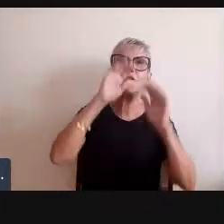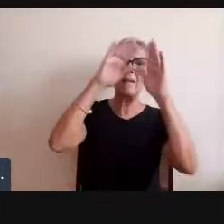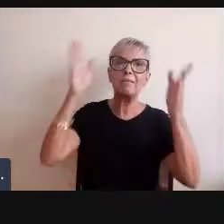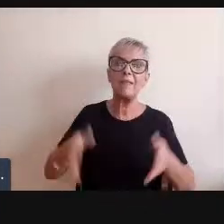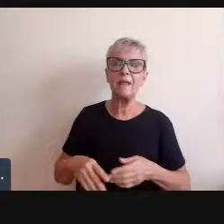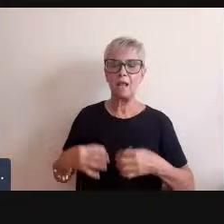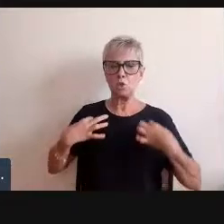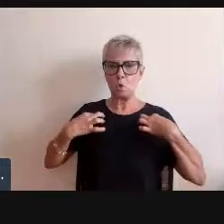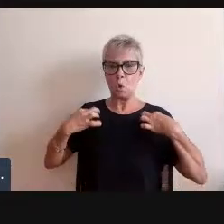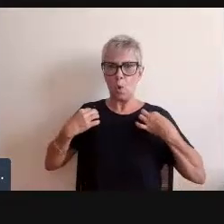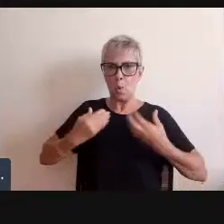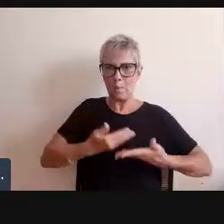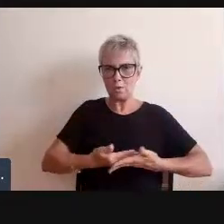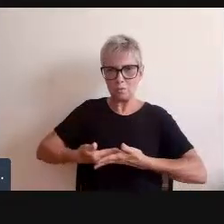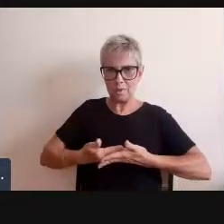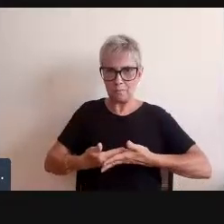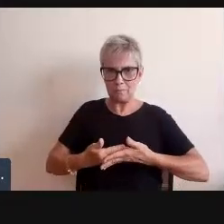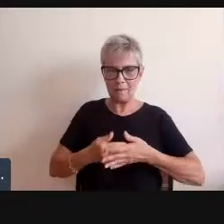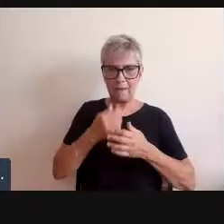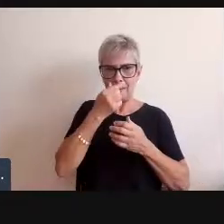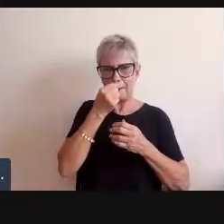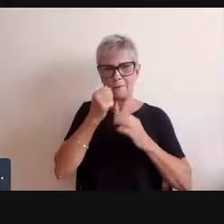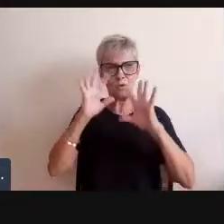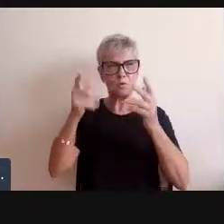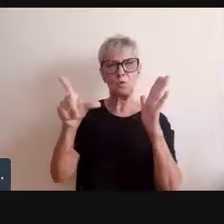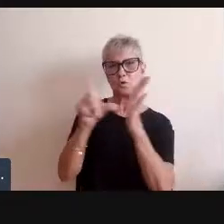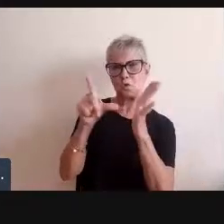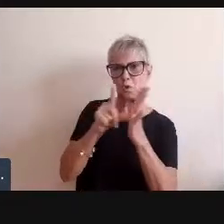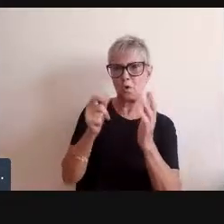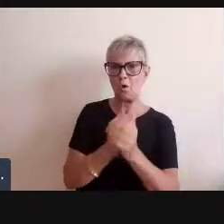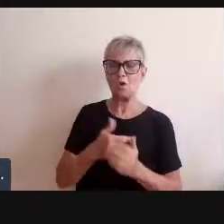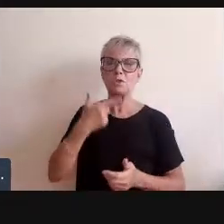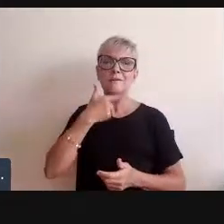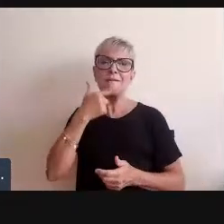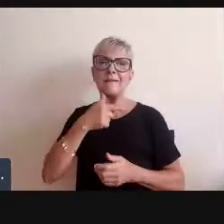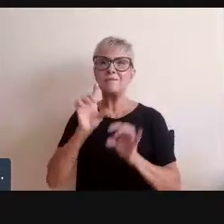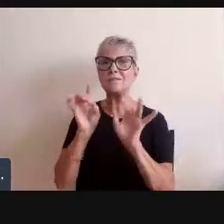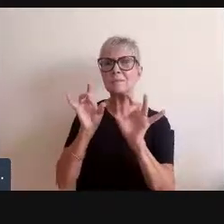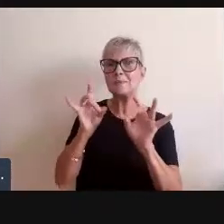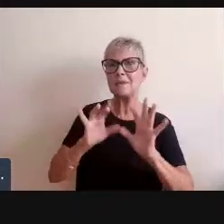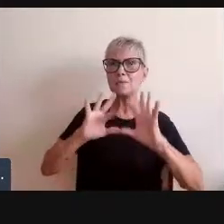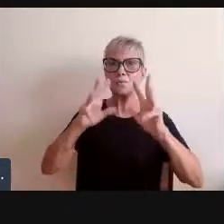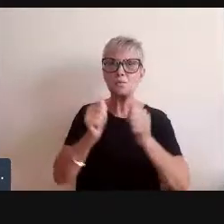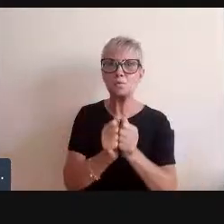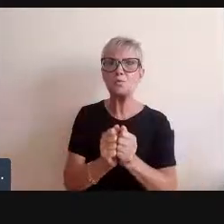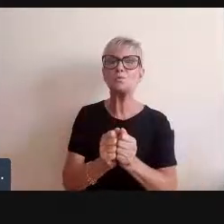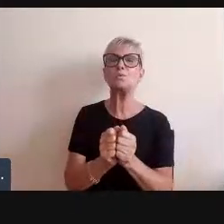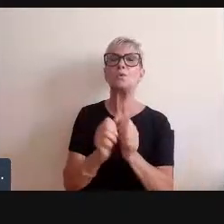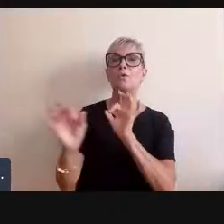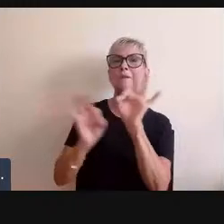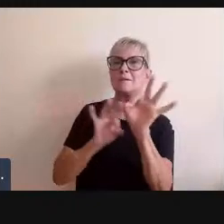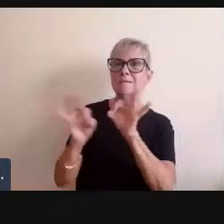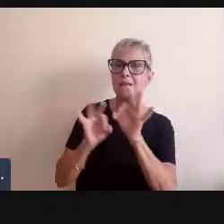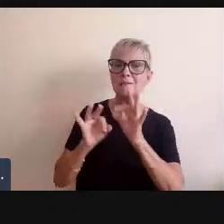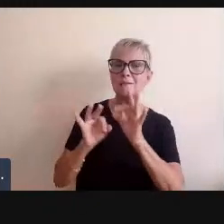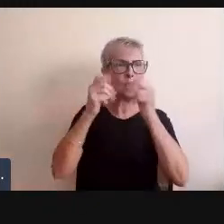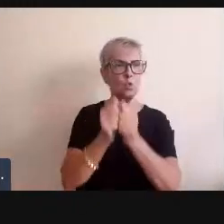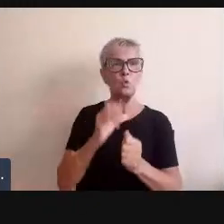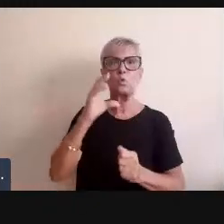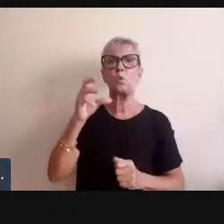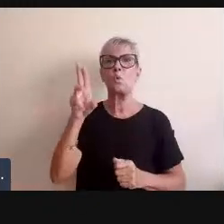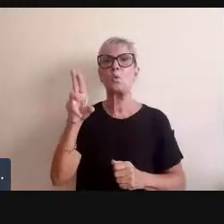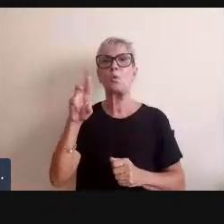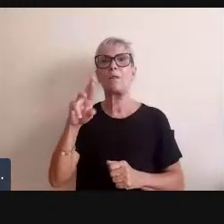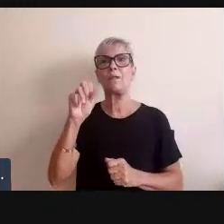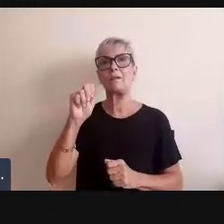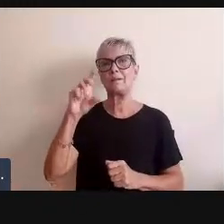de vitrine, curadores de queijos especiais, ou seja, existe curador para todos os tipos e todos